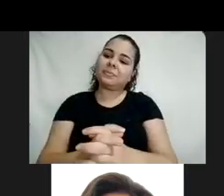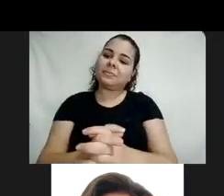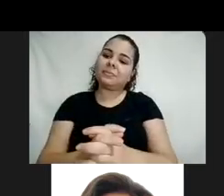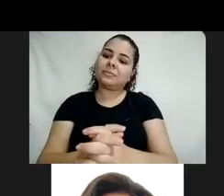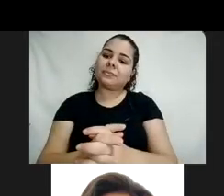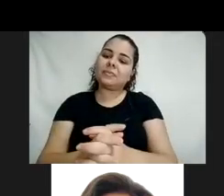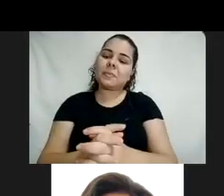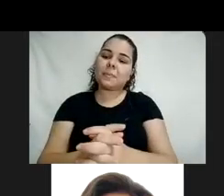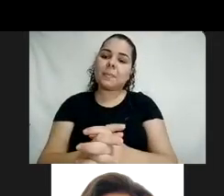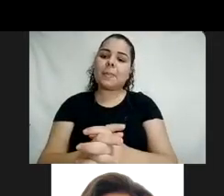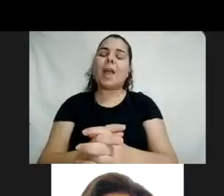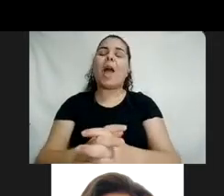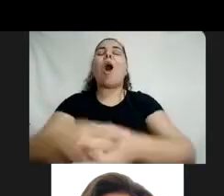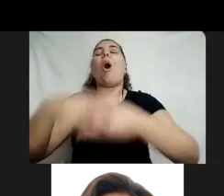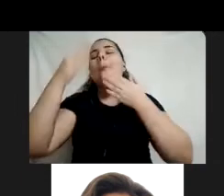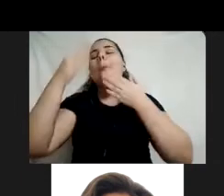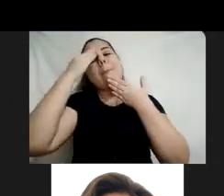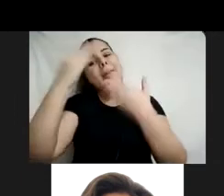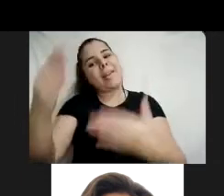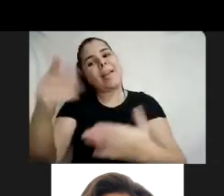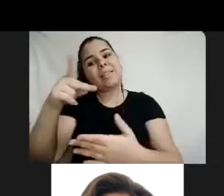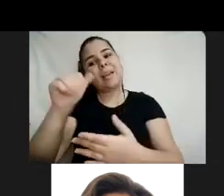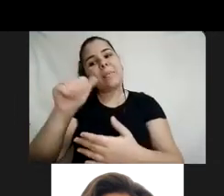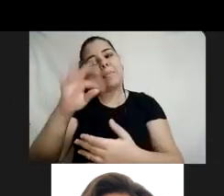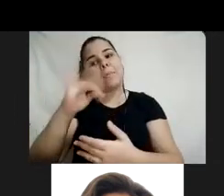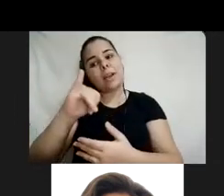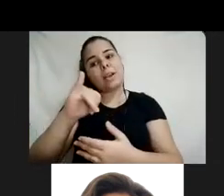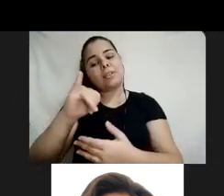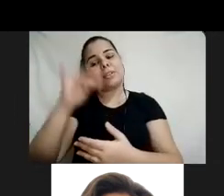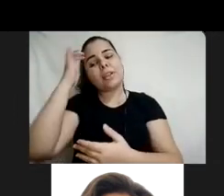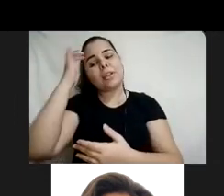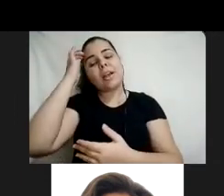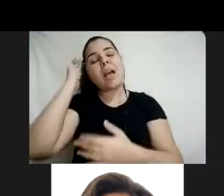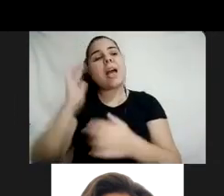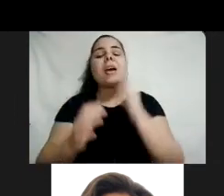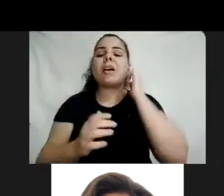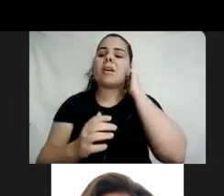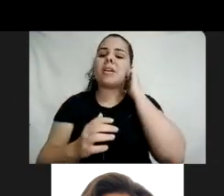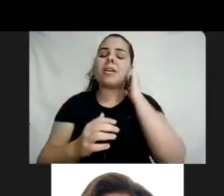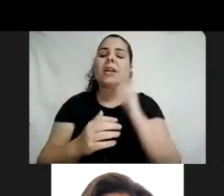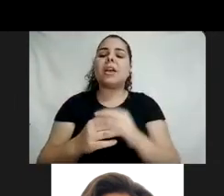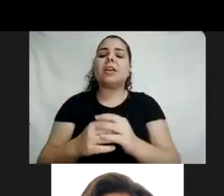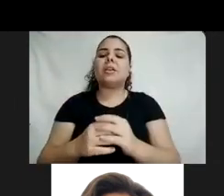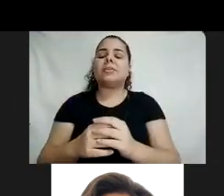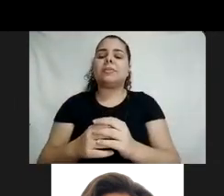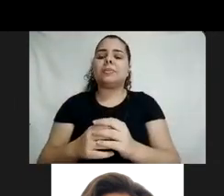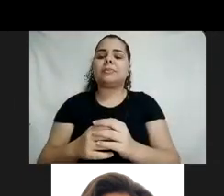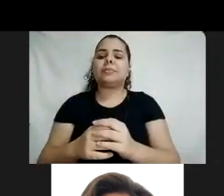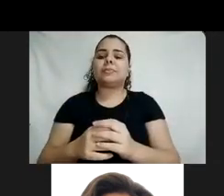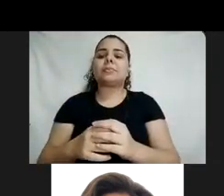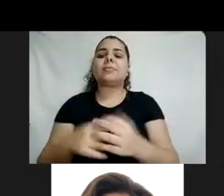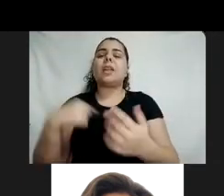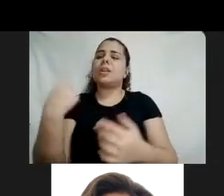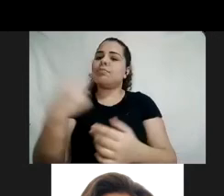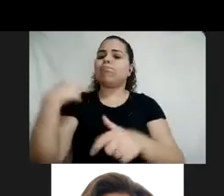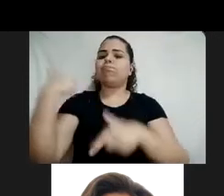É... Muito obrigada, Pathy. A gente está imerso nessa história toda, claro que sempre, porque a gente trabalha